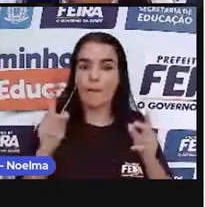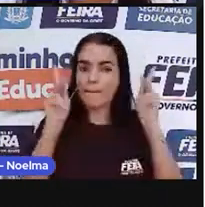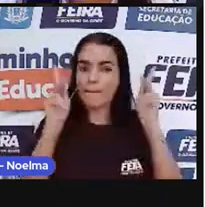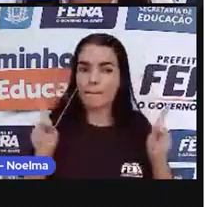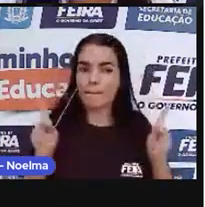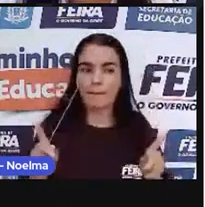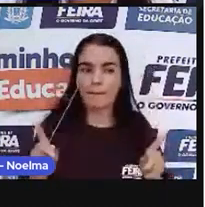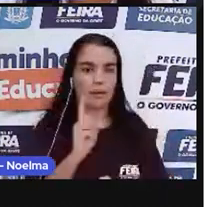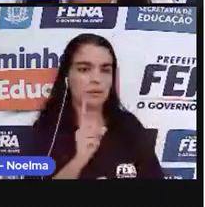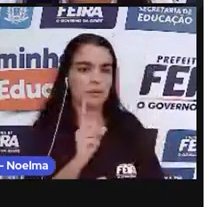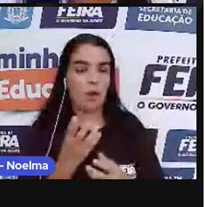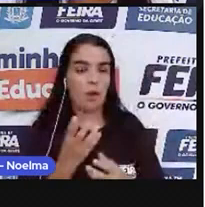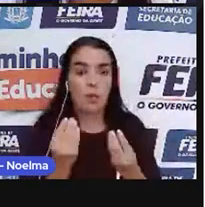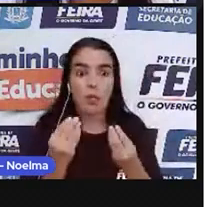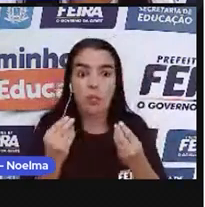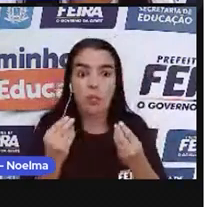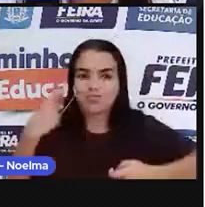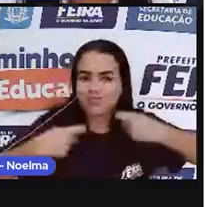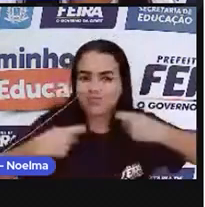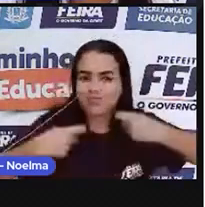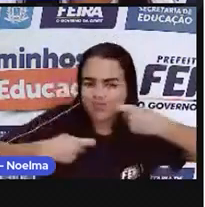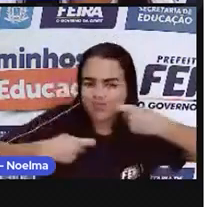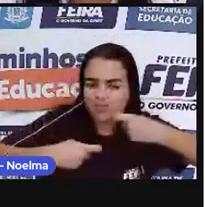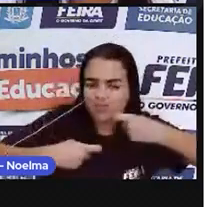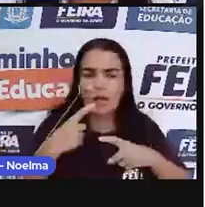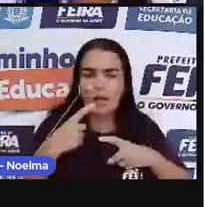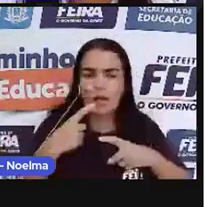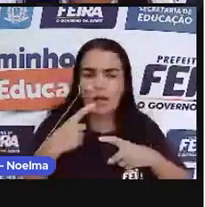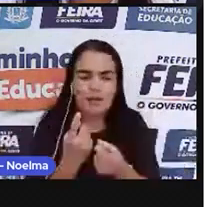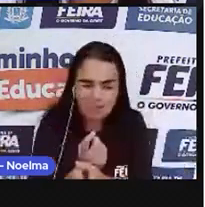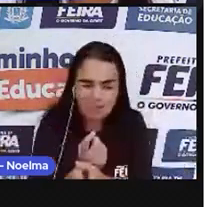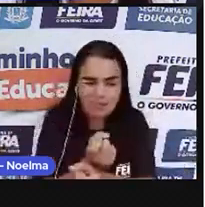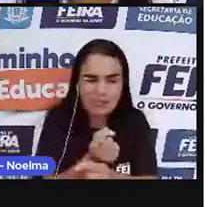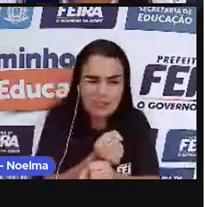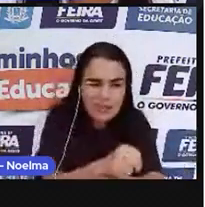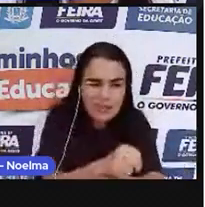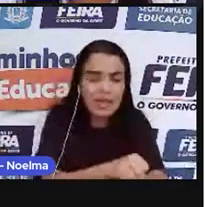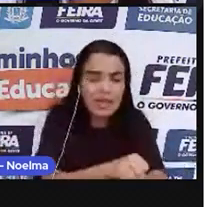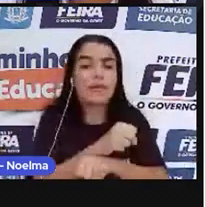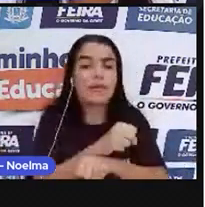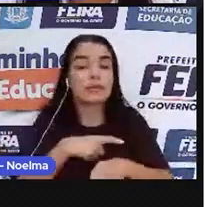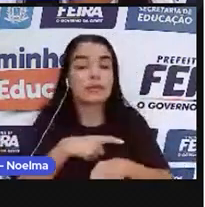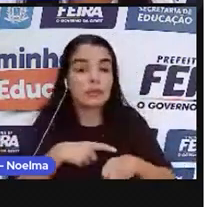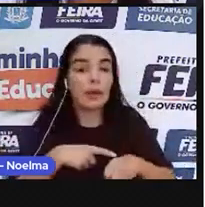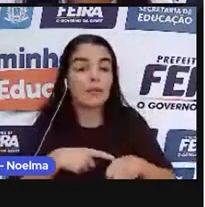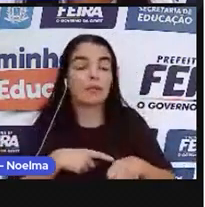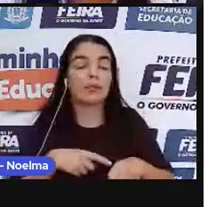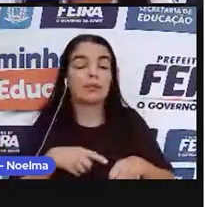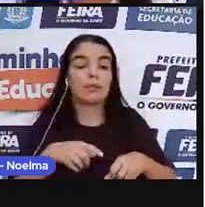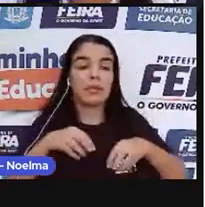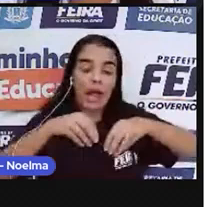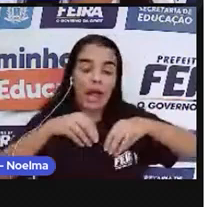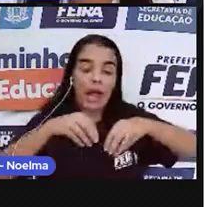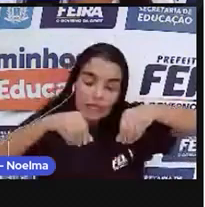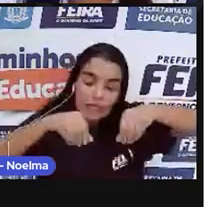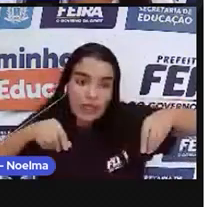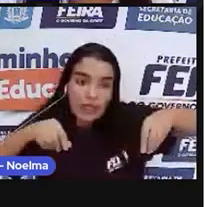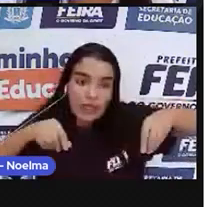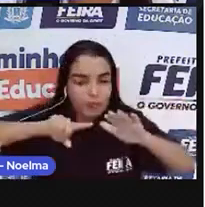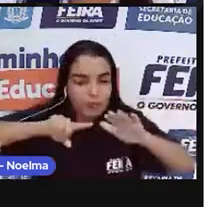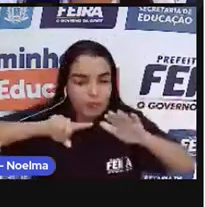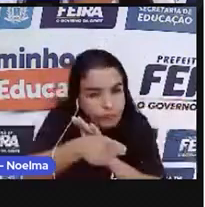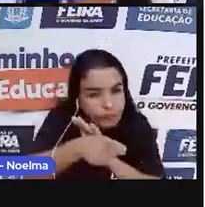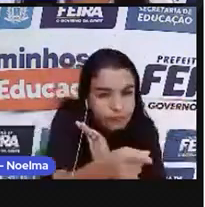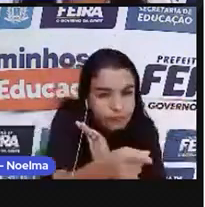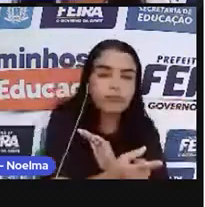teve como características principais a exploração territorial, uso de mão de obra escrava,